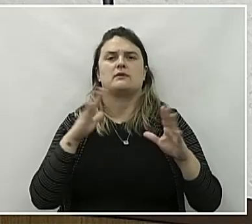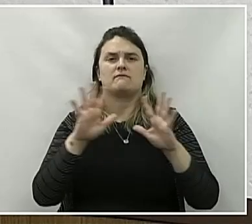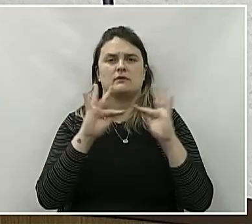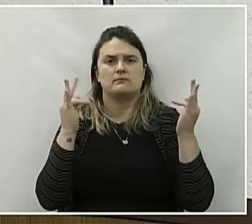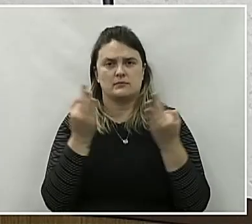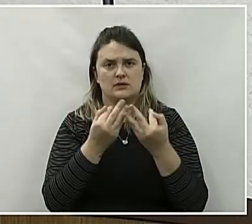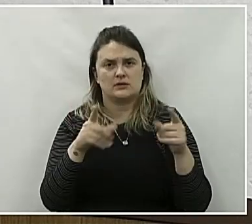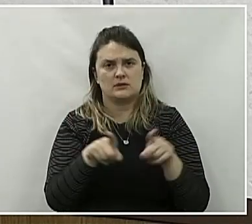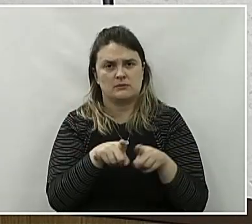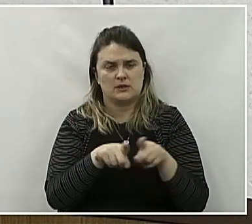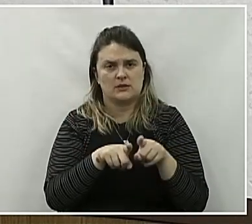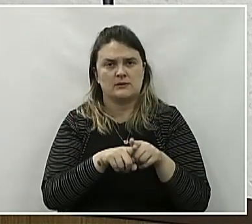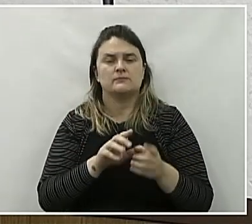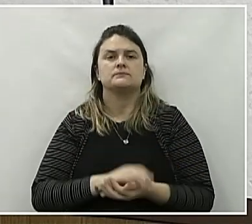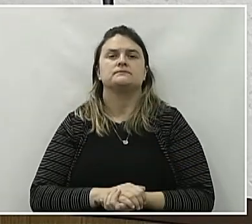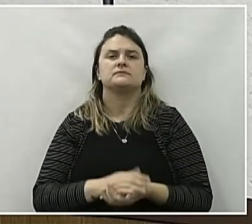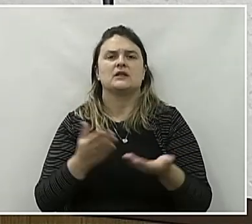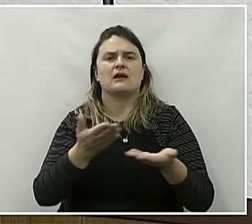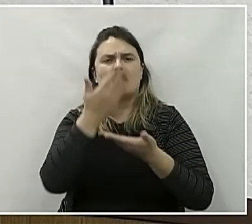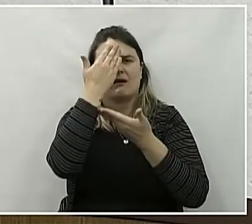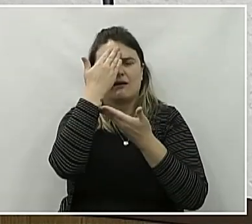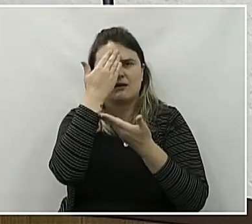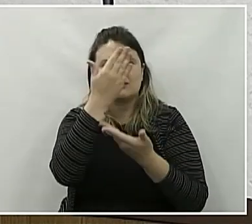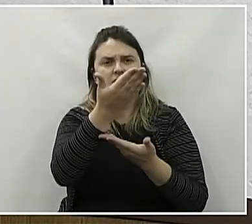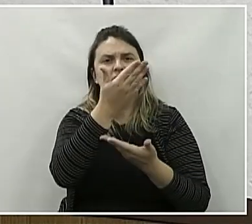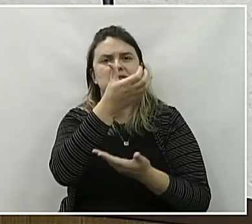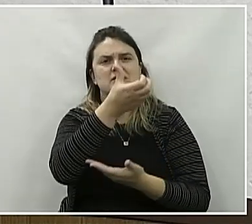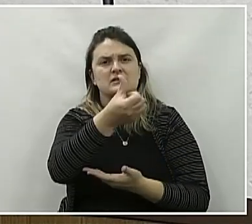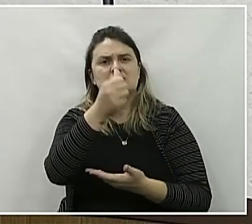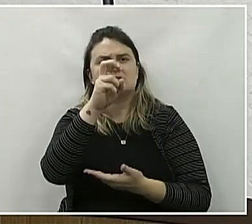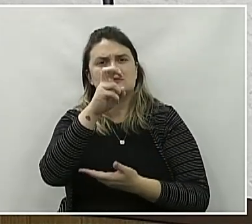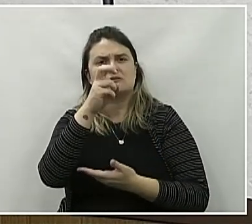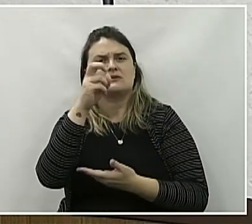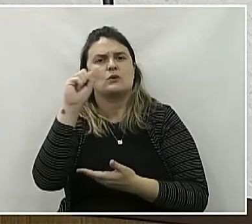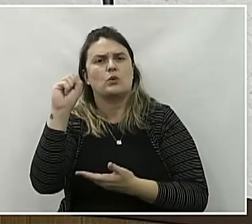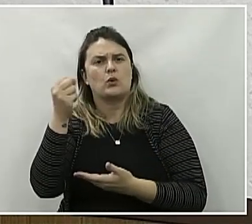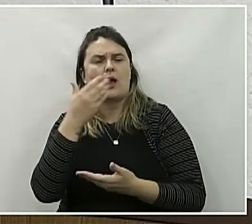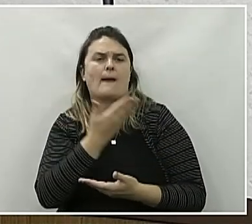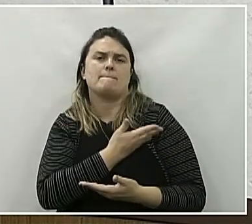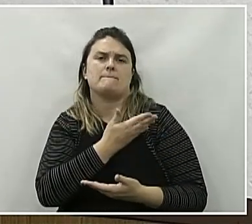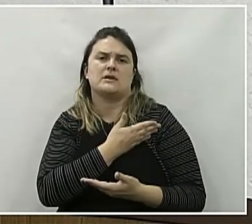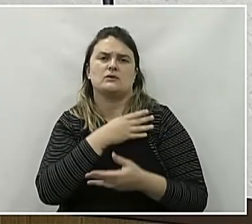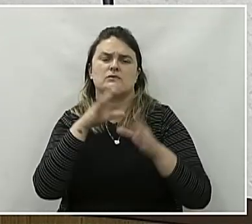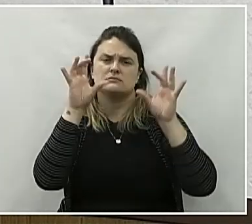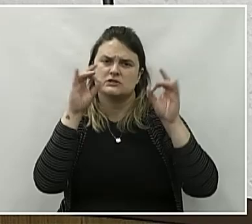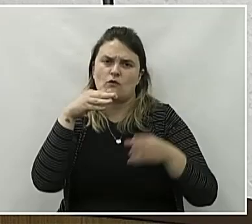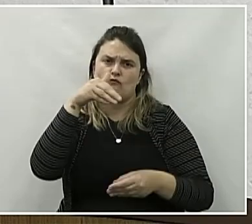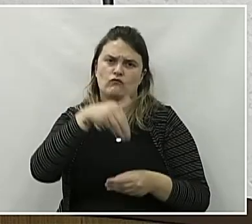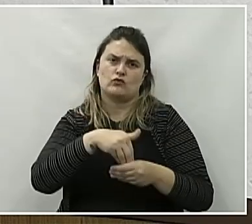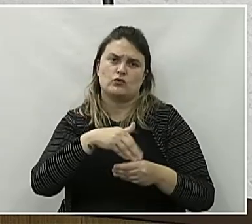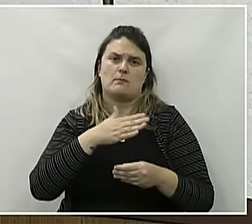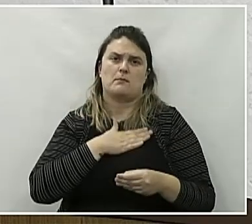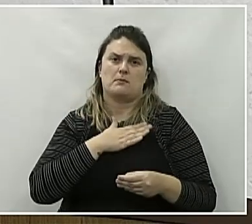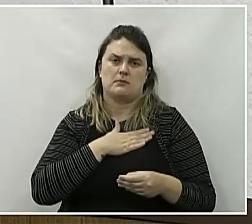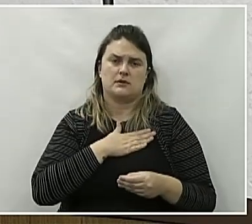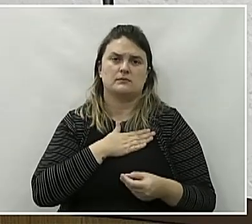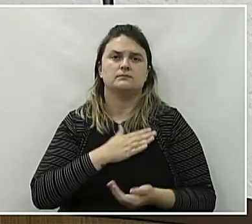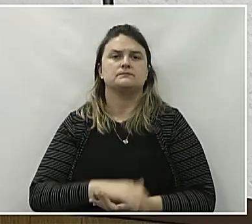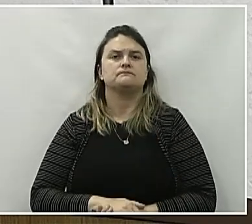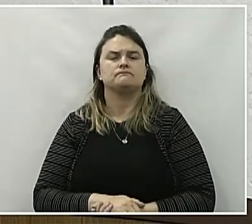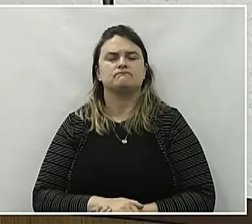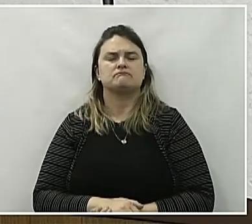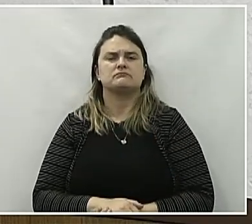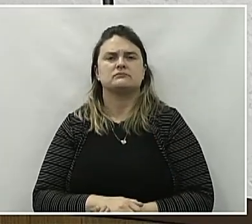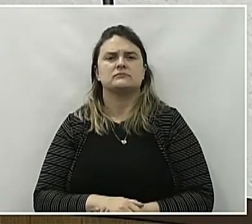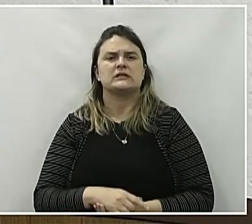também, e aos 658 amigos que depositaram o seu voto de confiança a mim. Pode ter